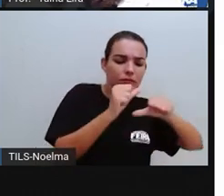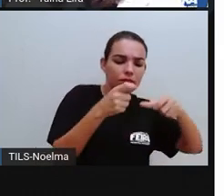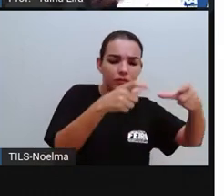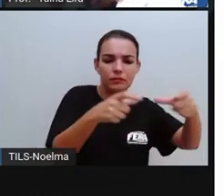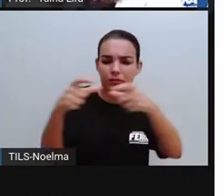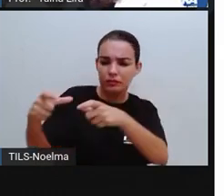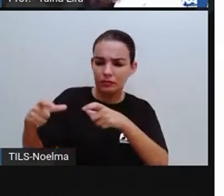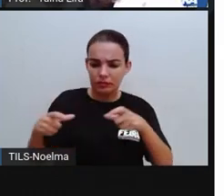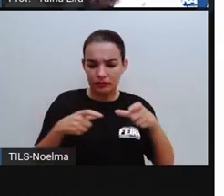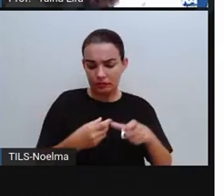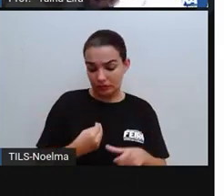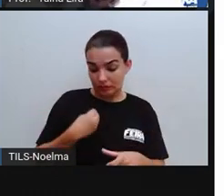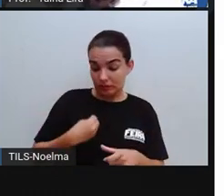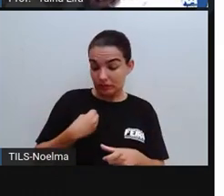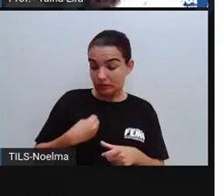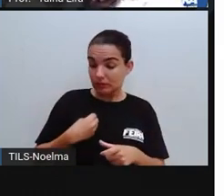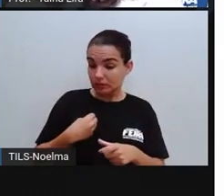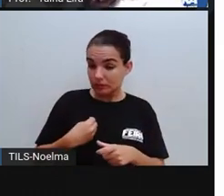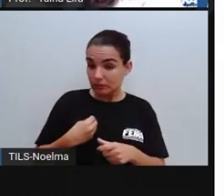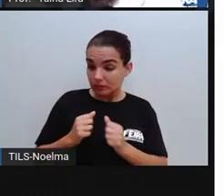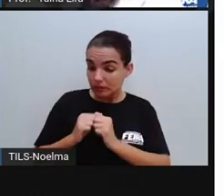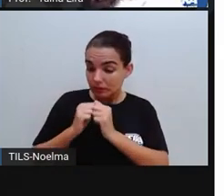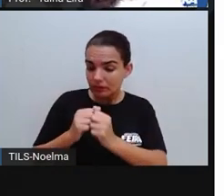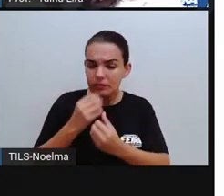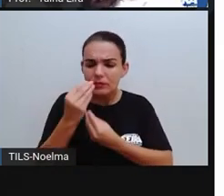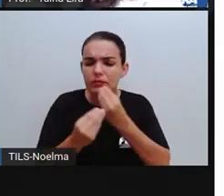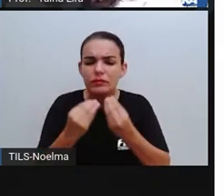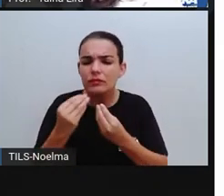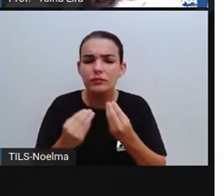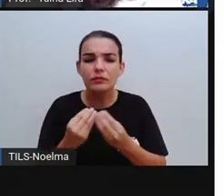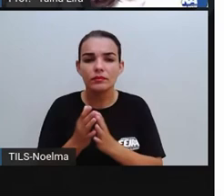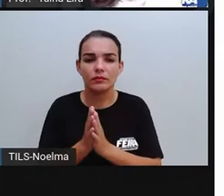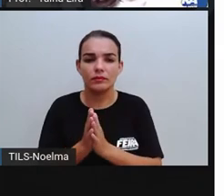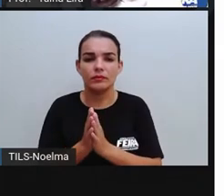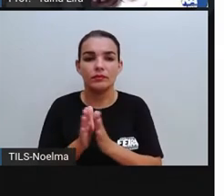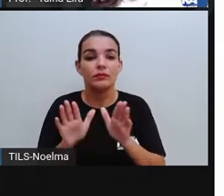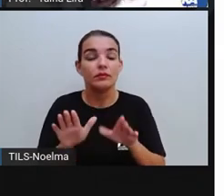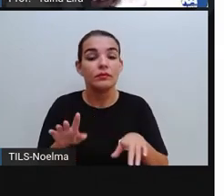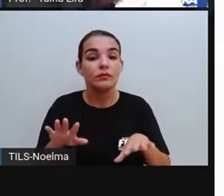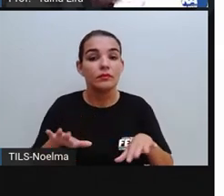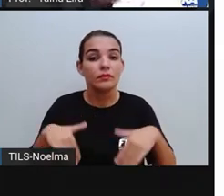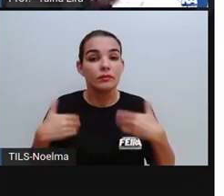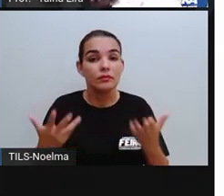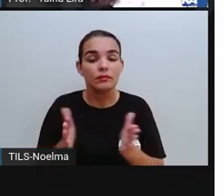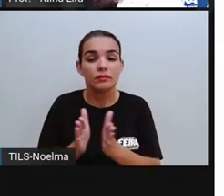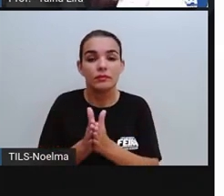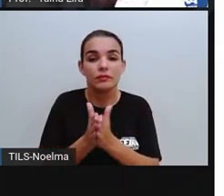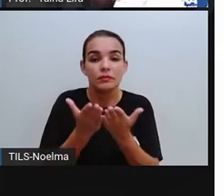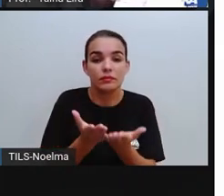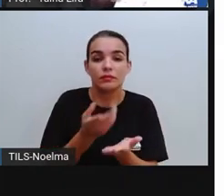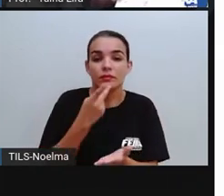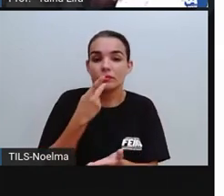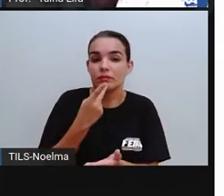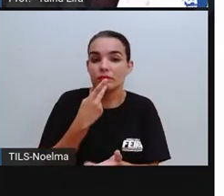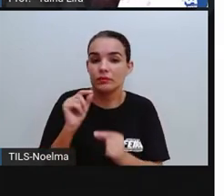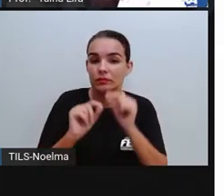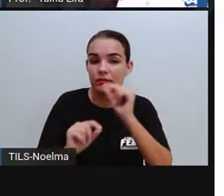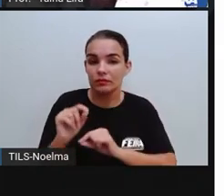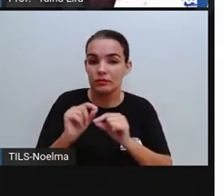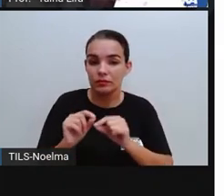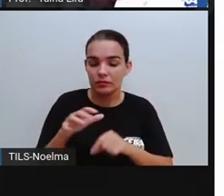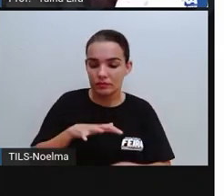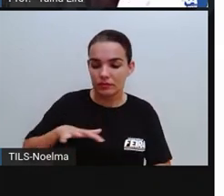longo do tempo, então, quando nós falamos de espaço de convivência, o que era que